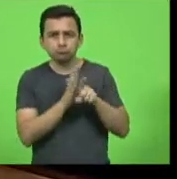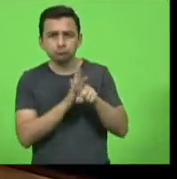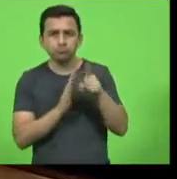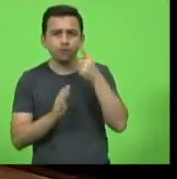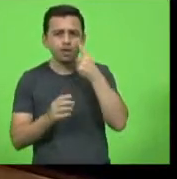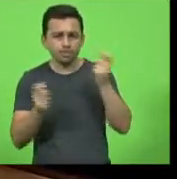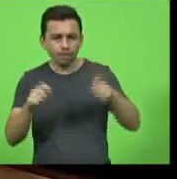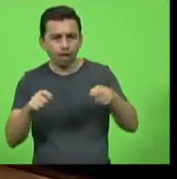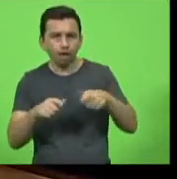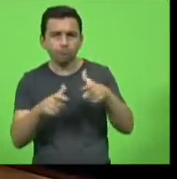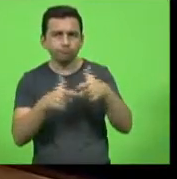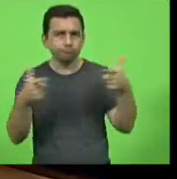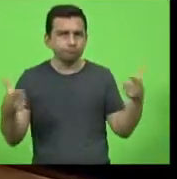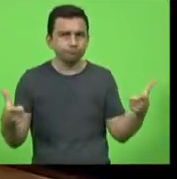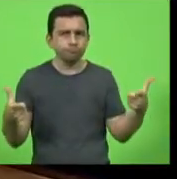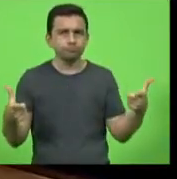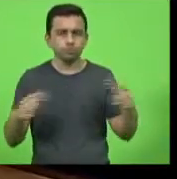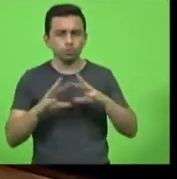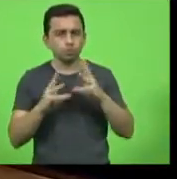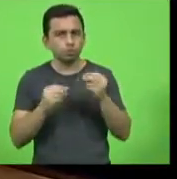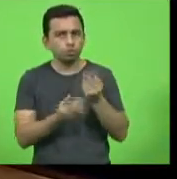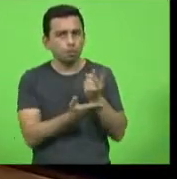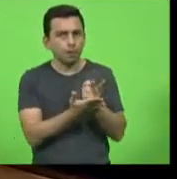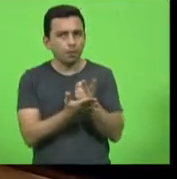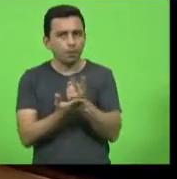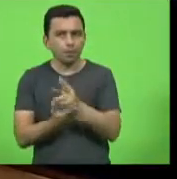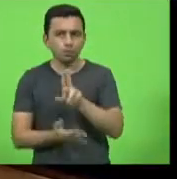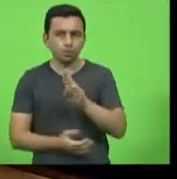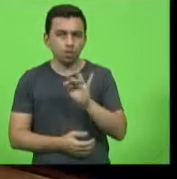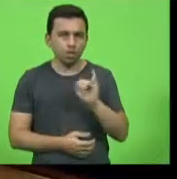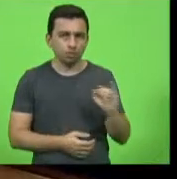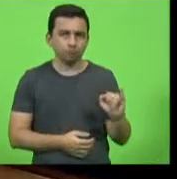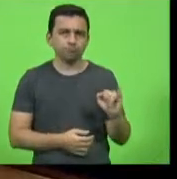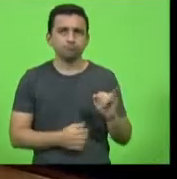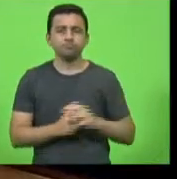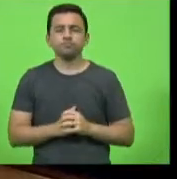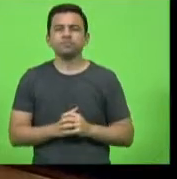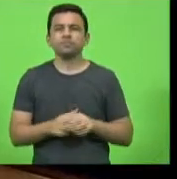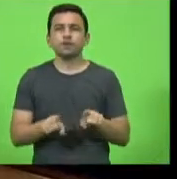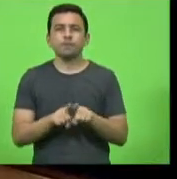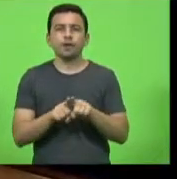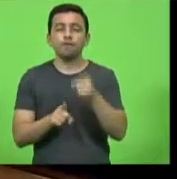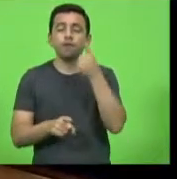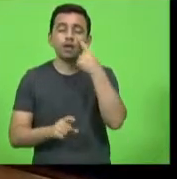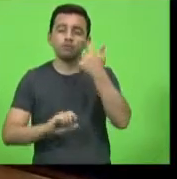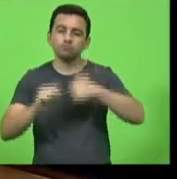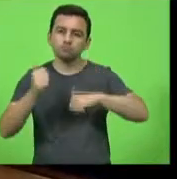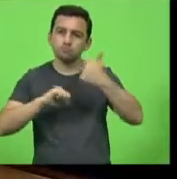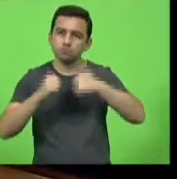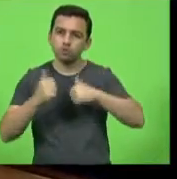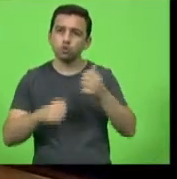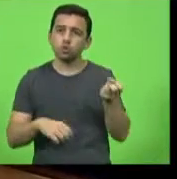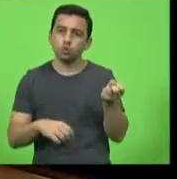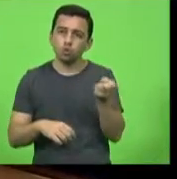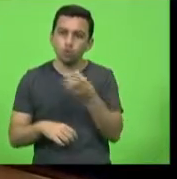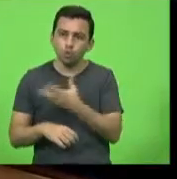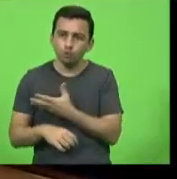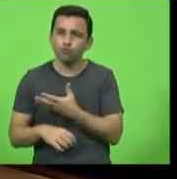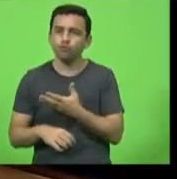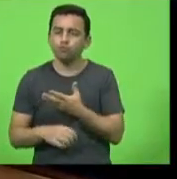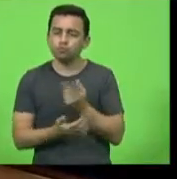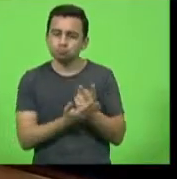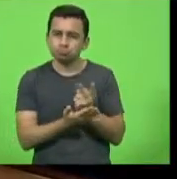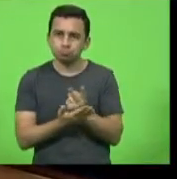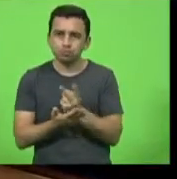expansão dos leitos de UTI. A avaliação da possibilidade de implantação de novos leitos de UTI Covid